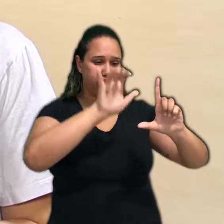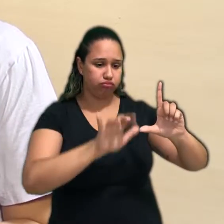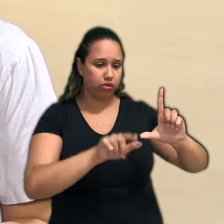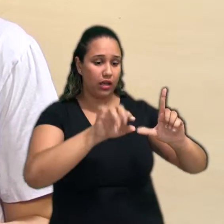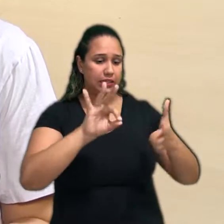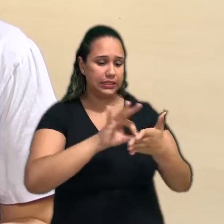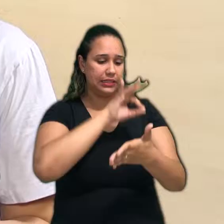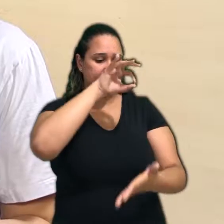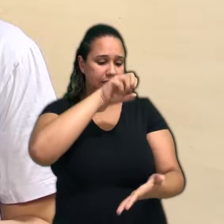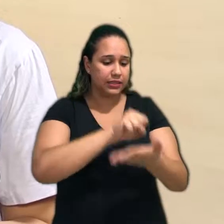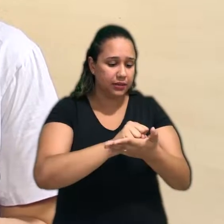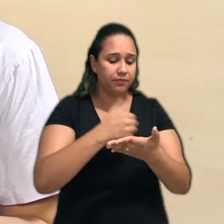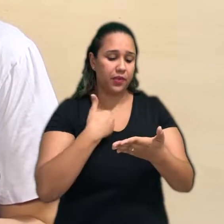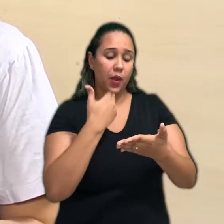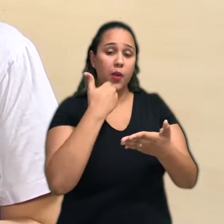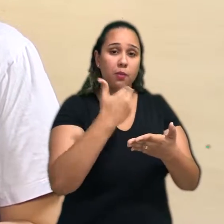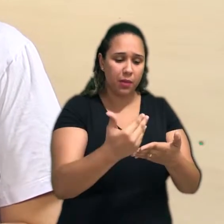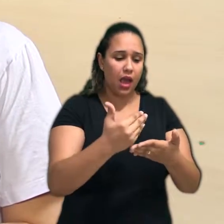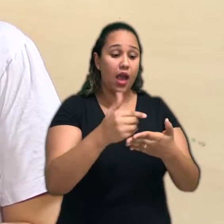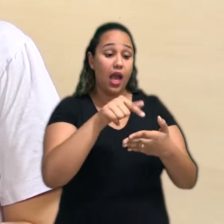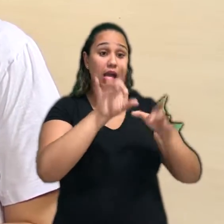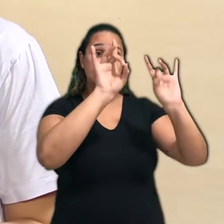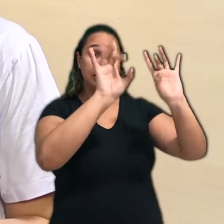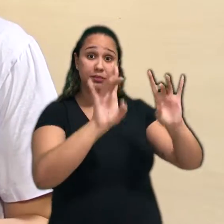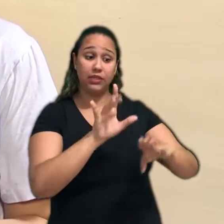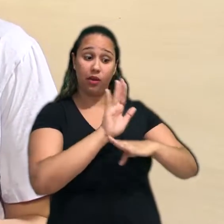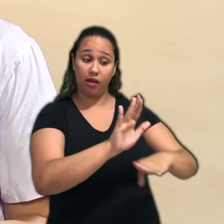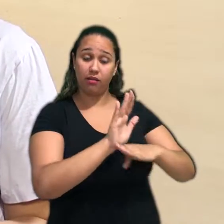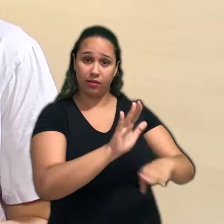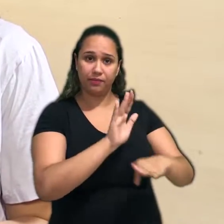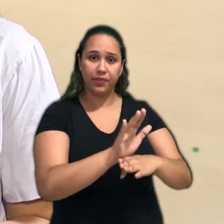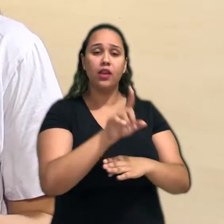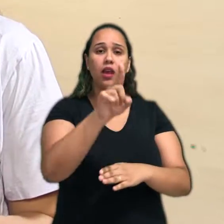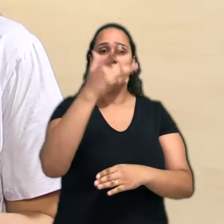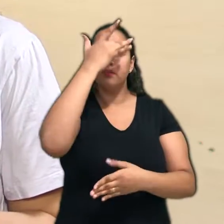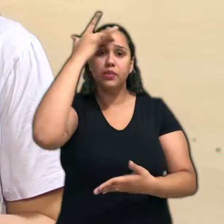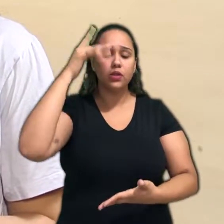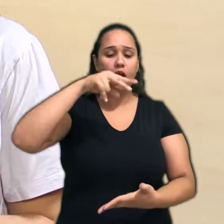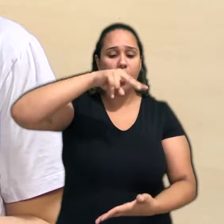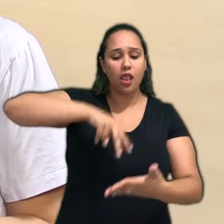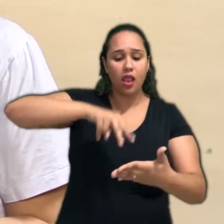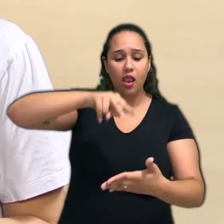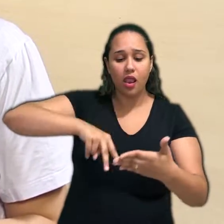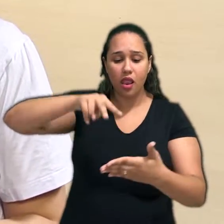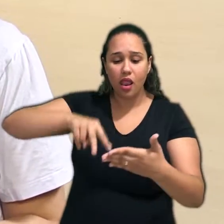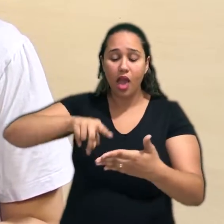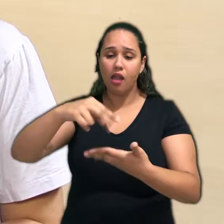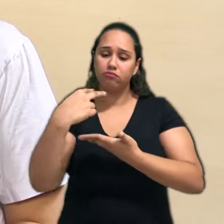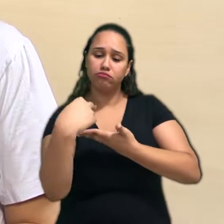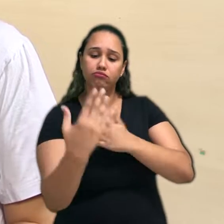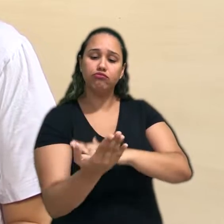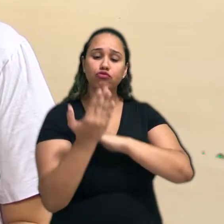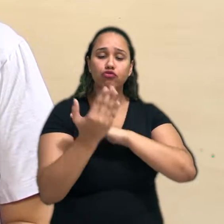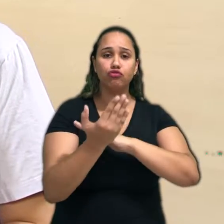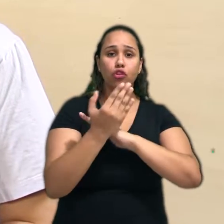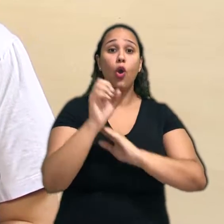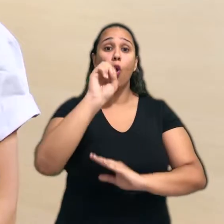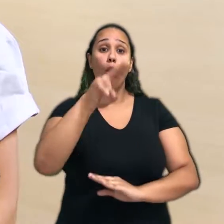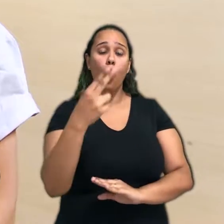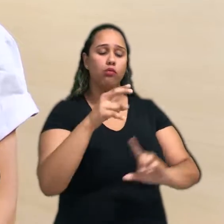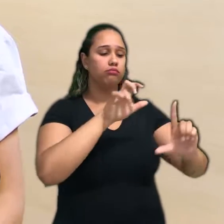inscrição, pelo formulário de atendimento específico, um fiscal leidor ou a permissão para o uso de algum programa de leitura.